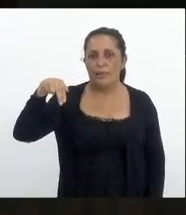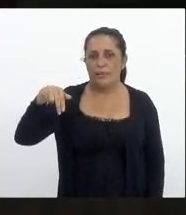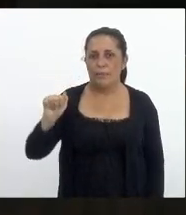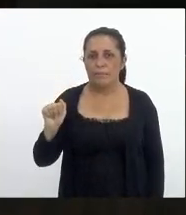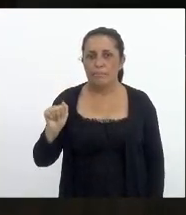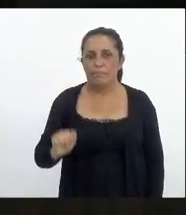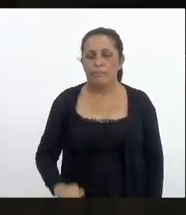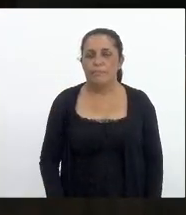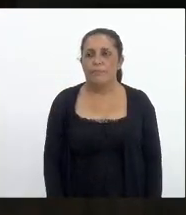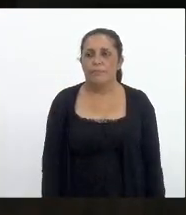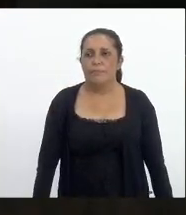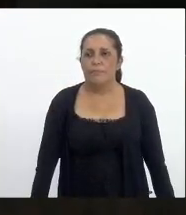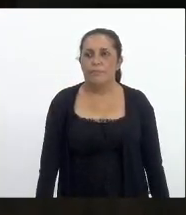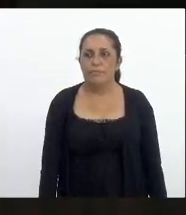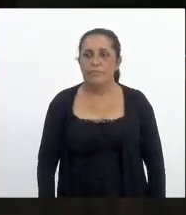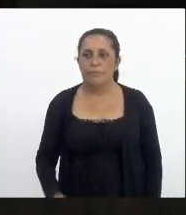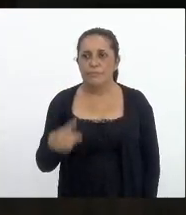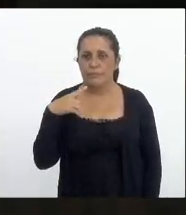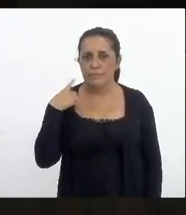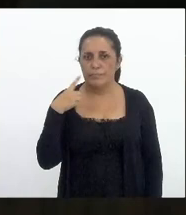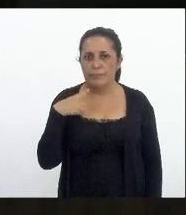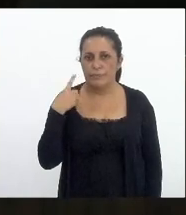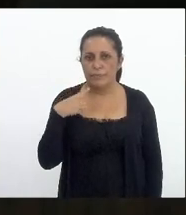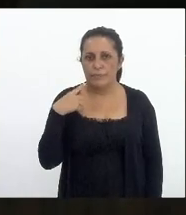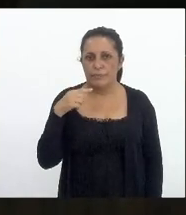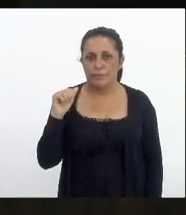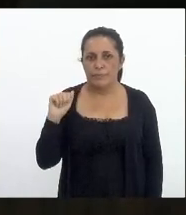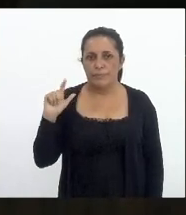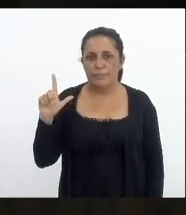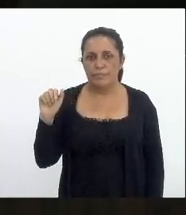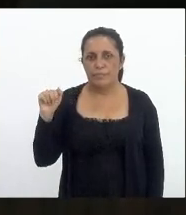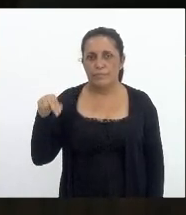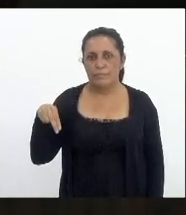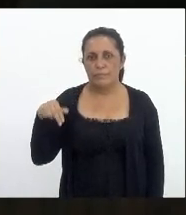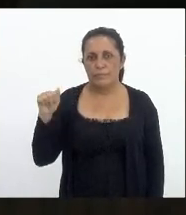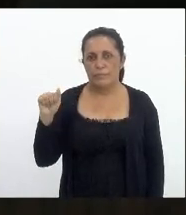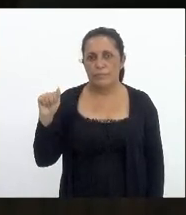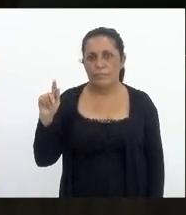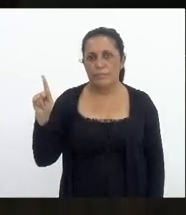deputada Alana Passos